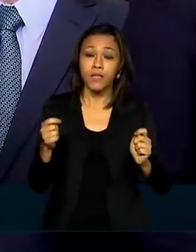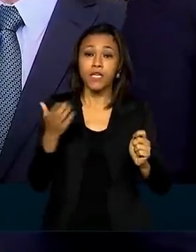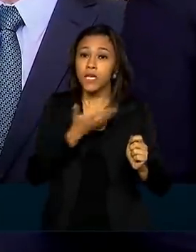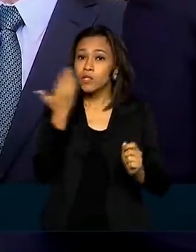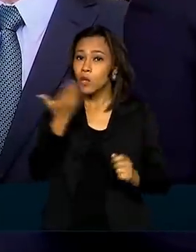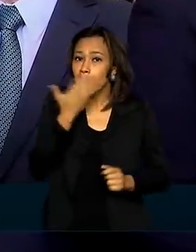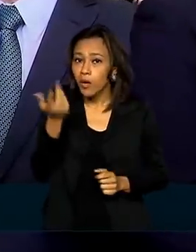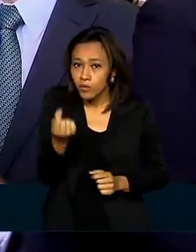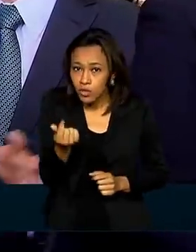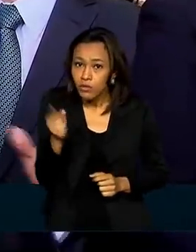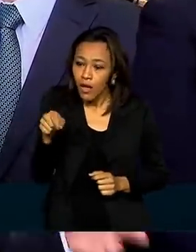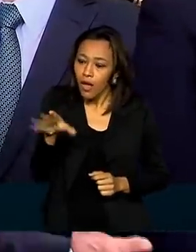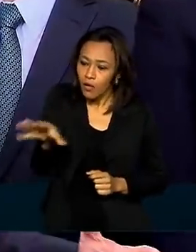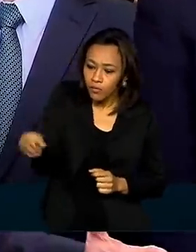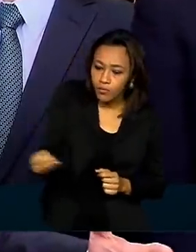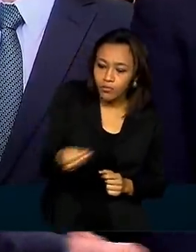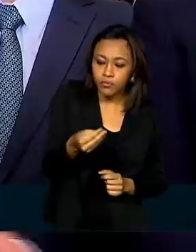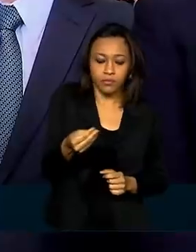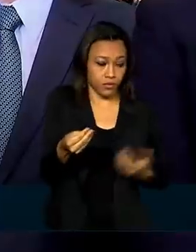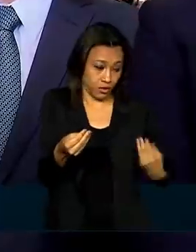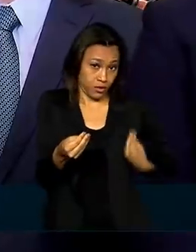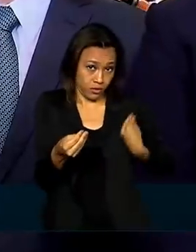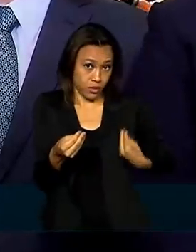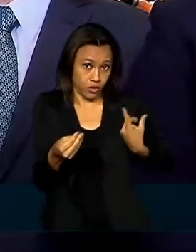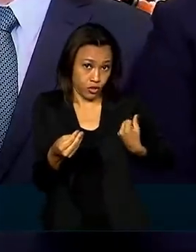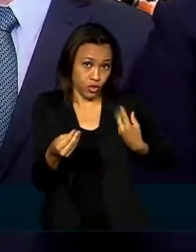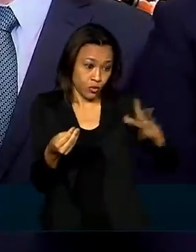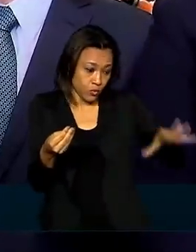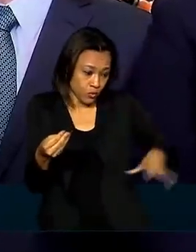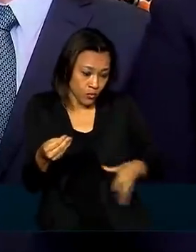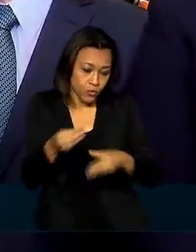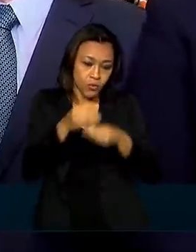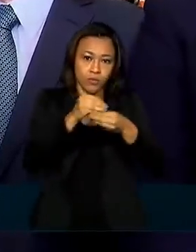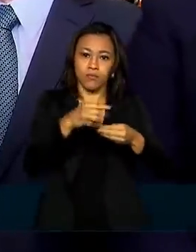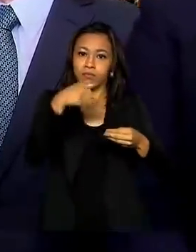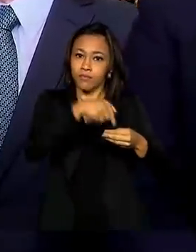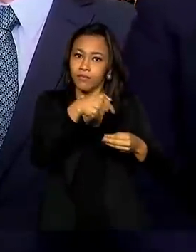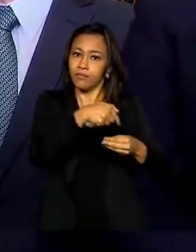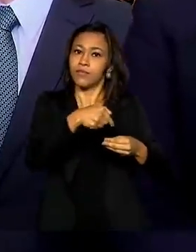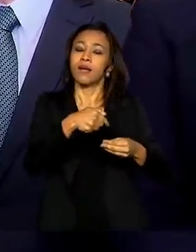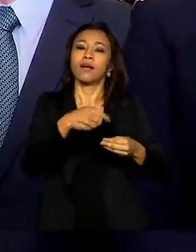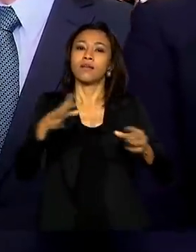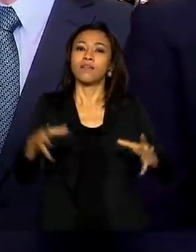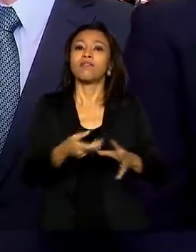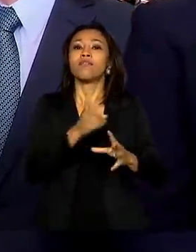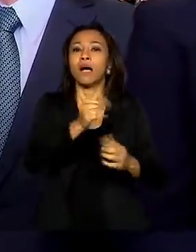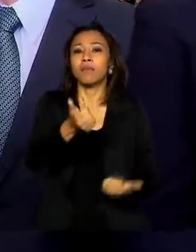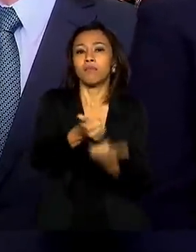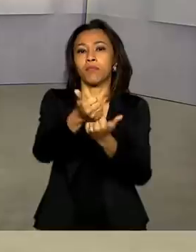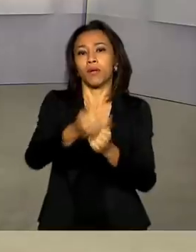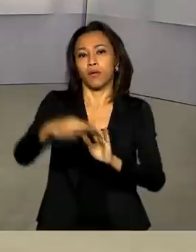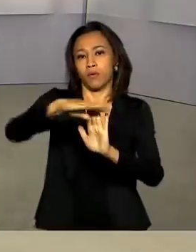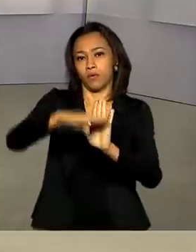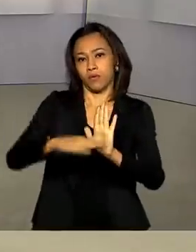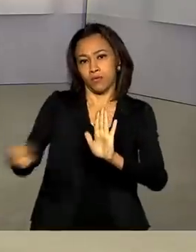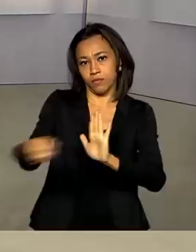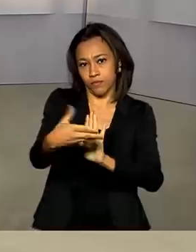recurso é o recurso que, juntando com o que já está em orçamento para o Bolsa Família, vai criar e patrocinar o novo programa.